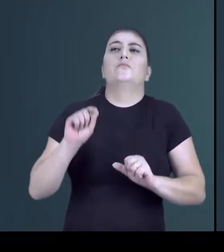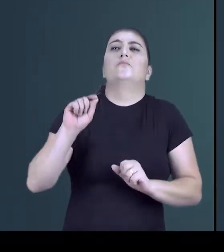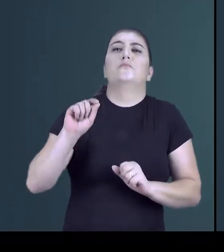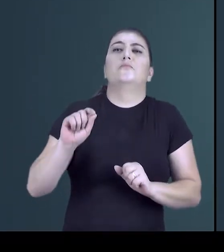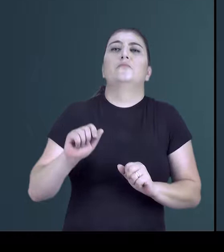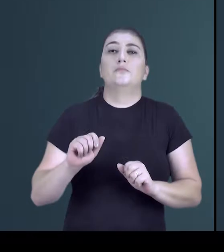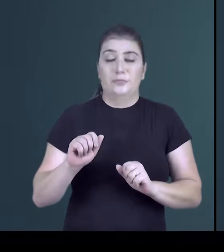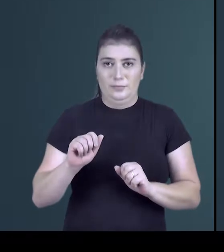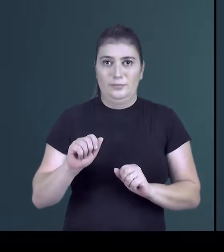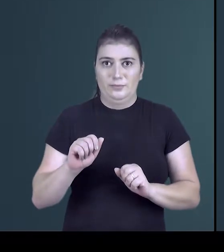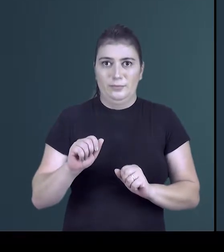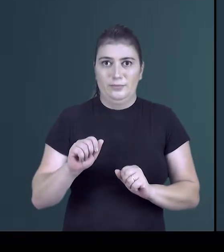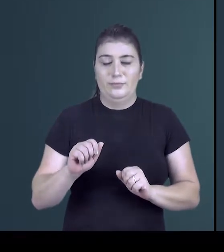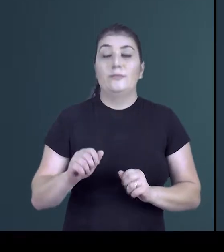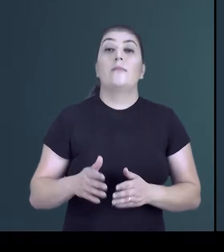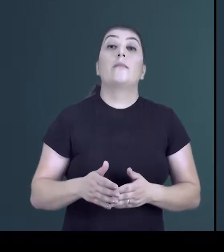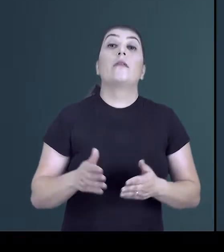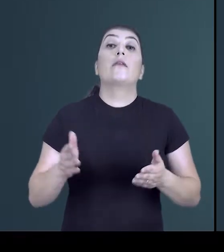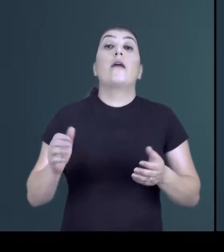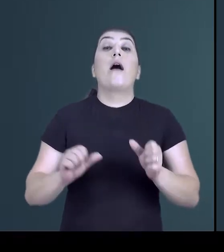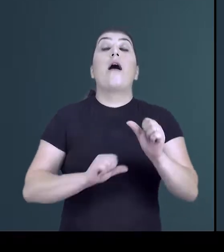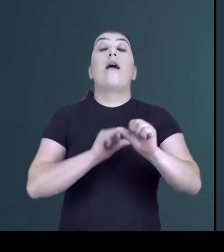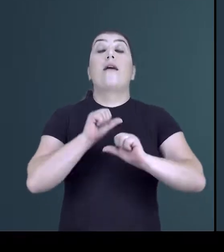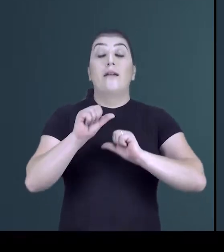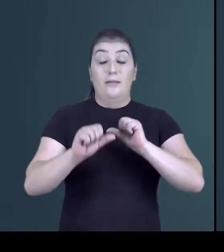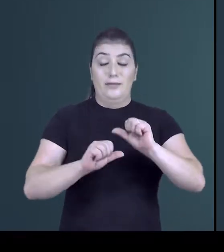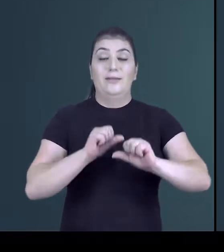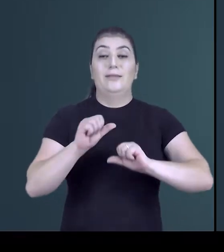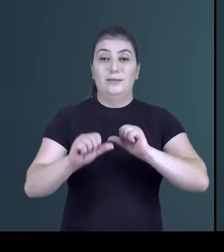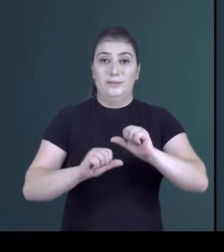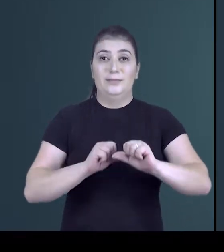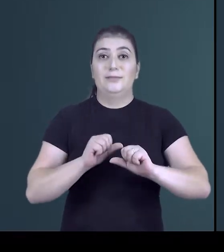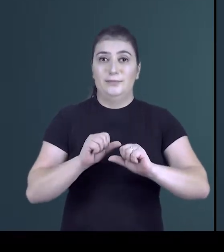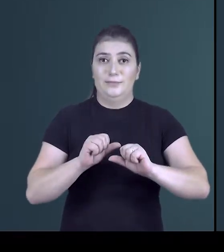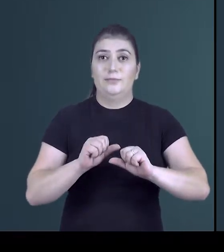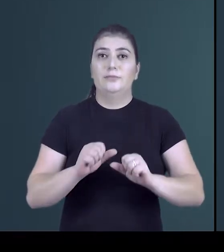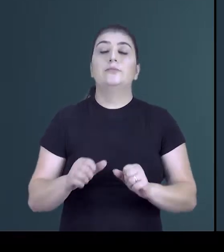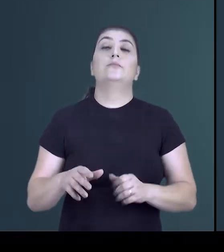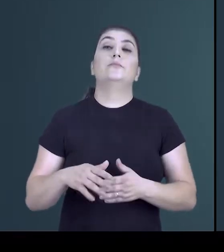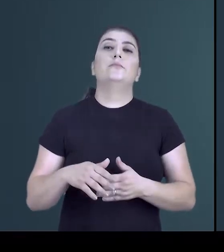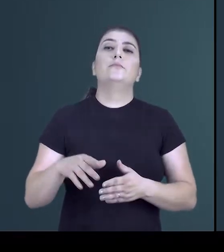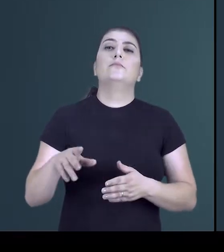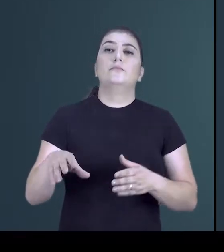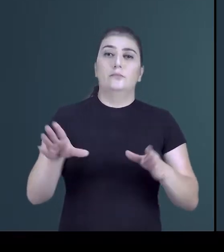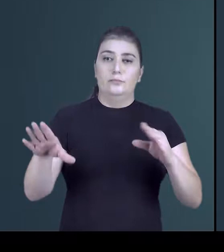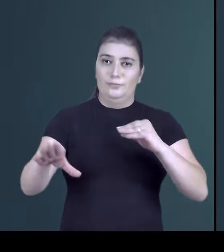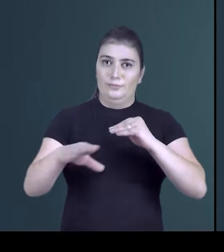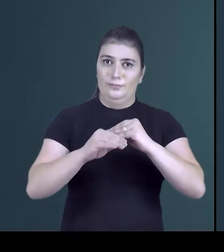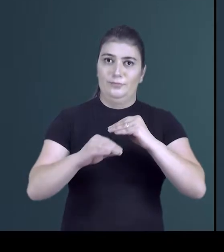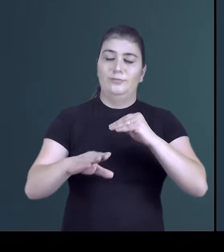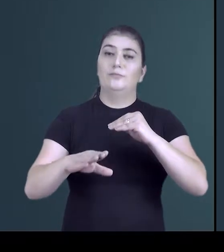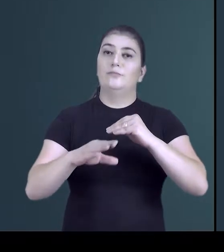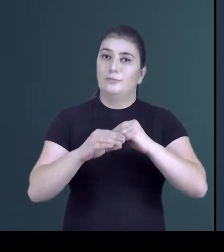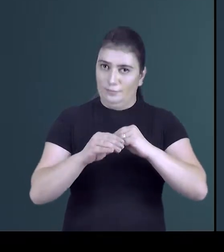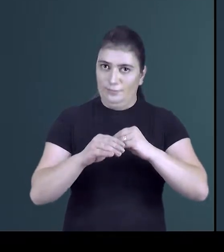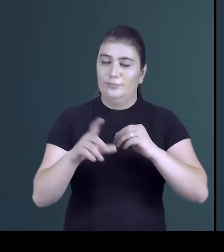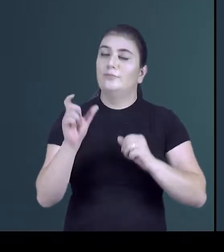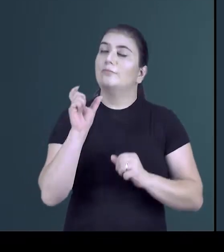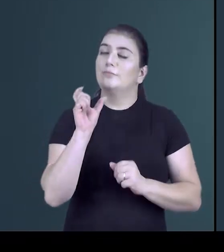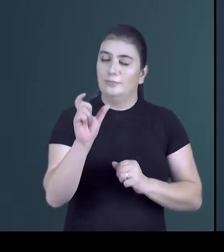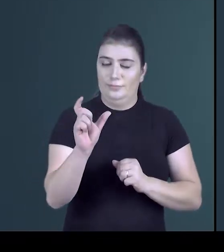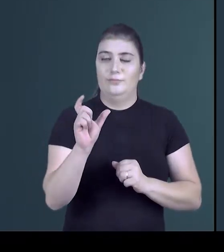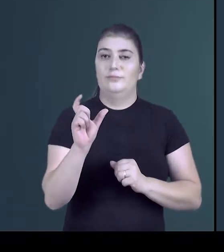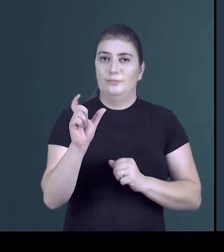transformar? Nesse caso, a transformação, a mudança, se dá para os complementos dessas